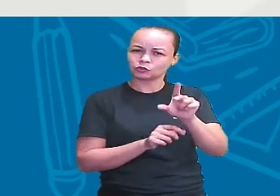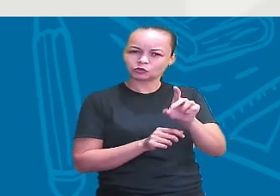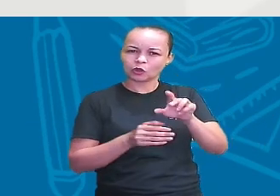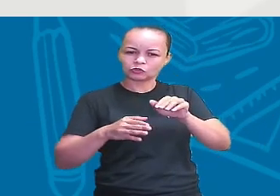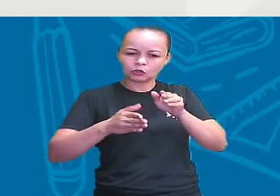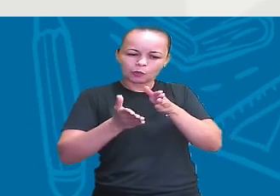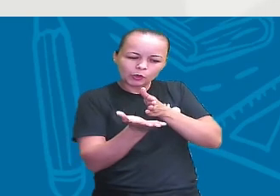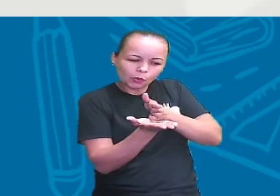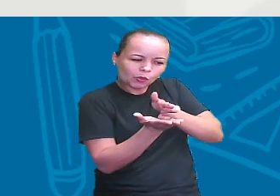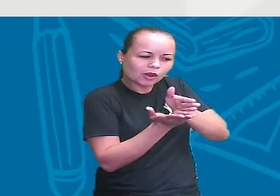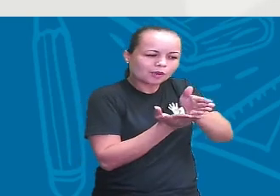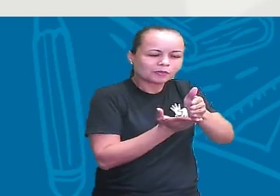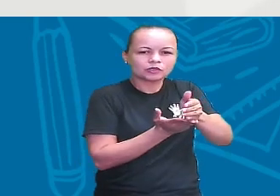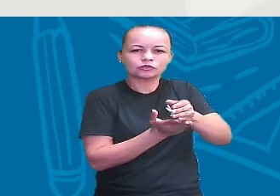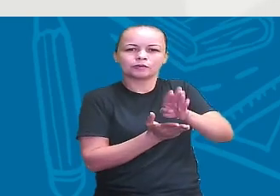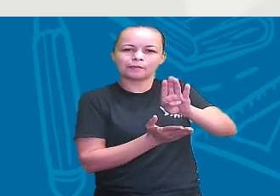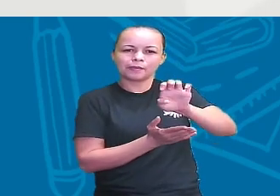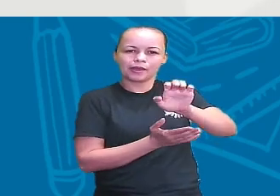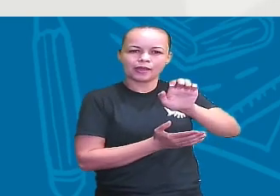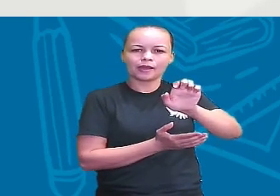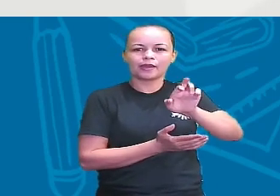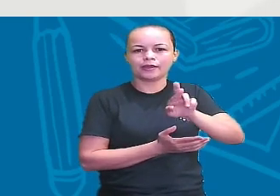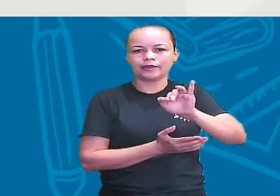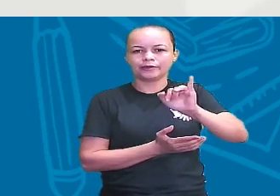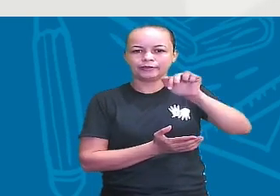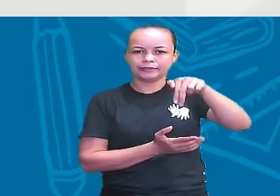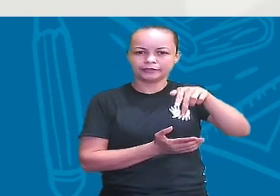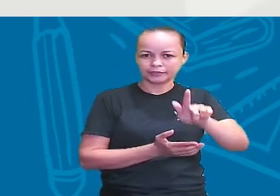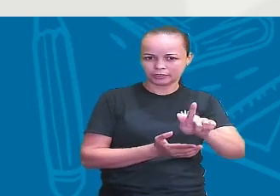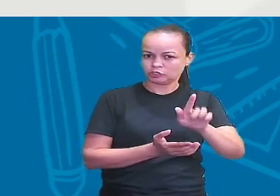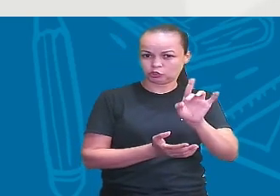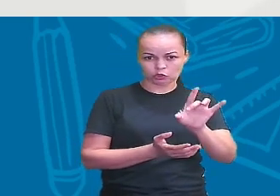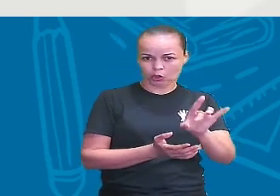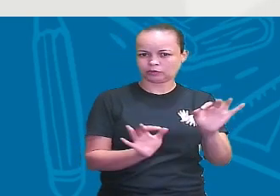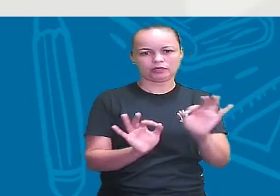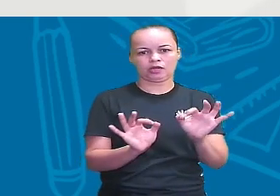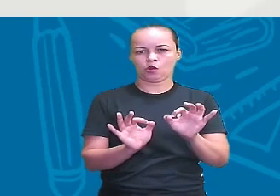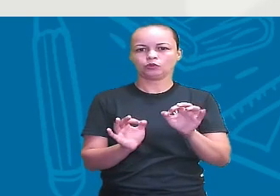aconteceu isso apenas pela migração causada pelo Estreito de Bering.